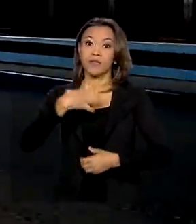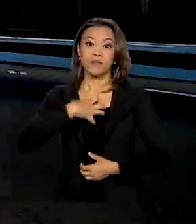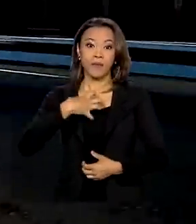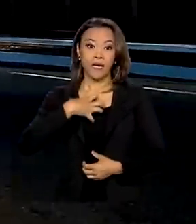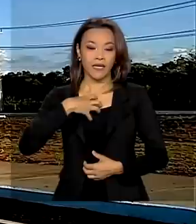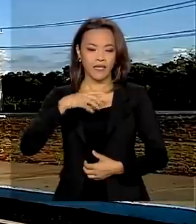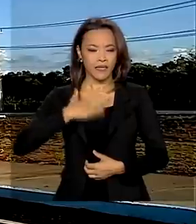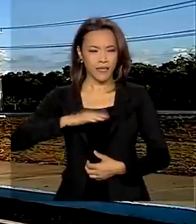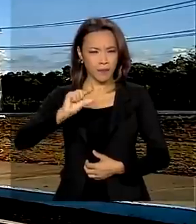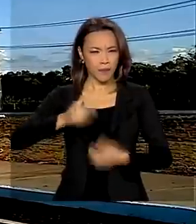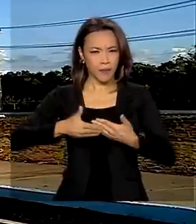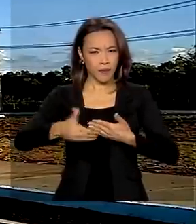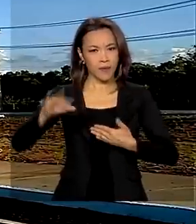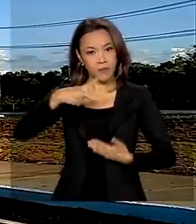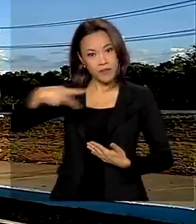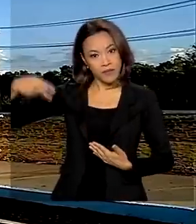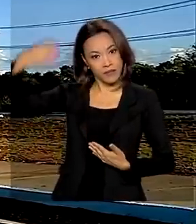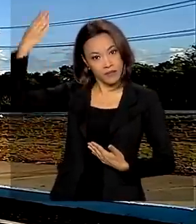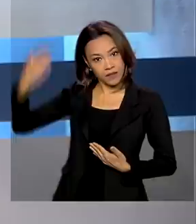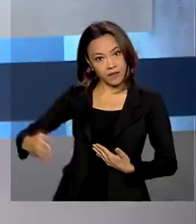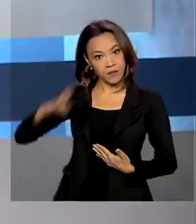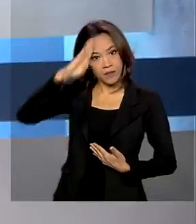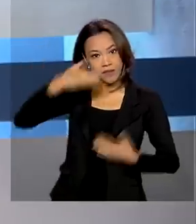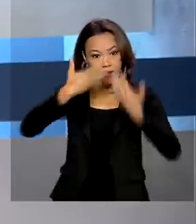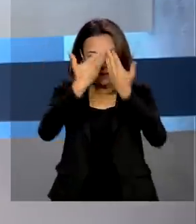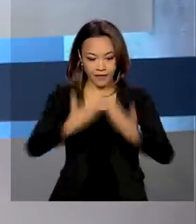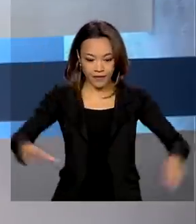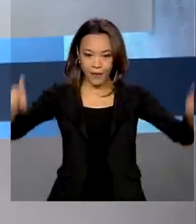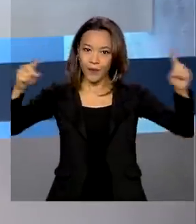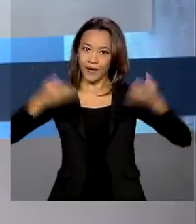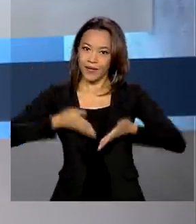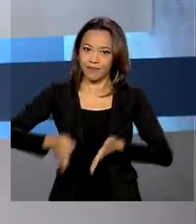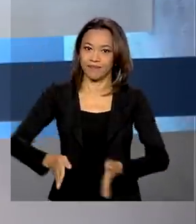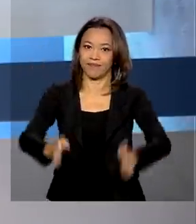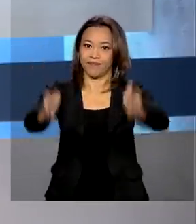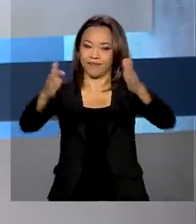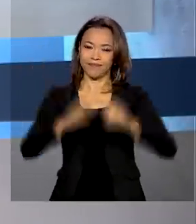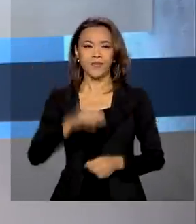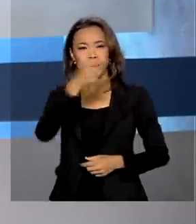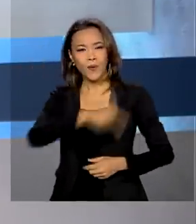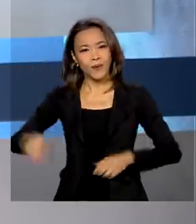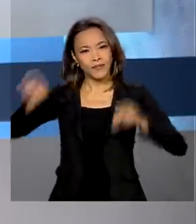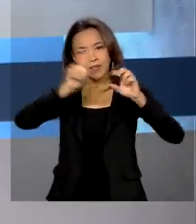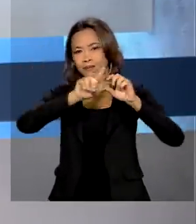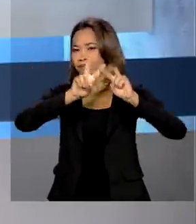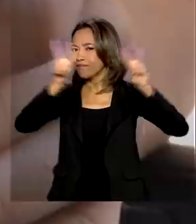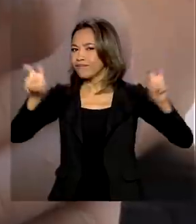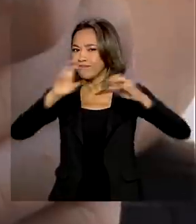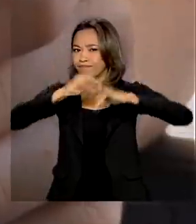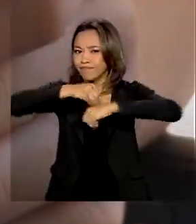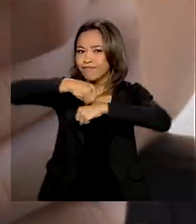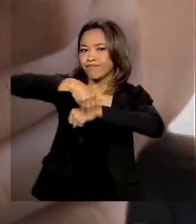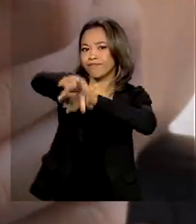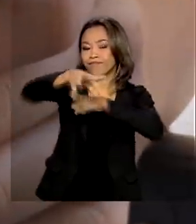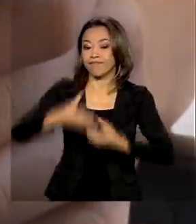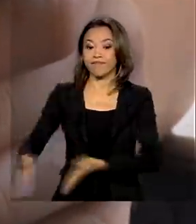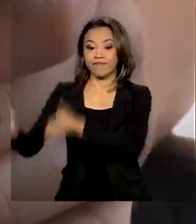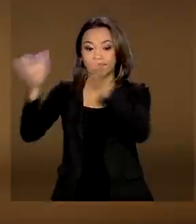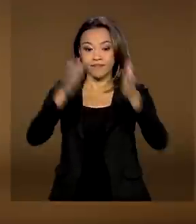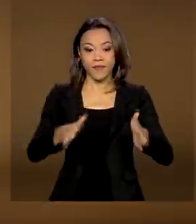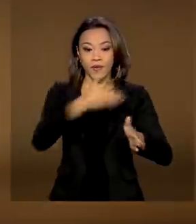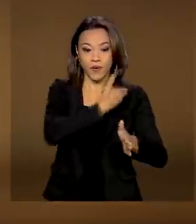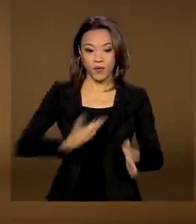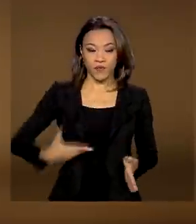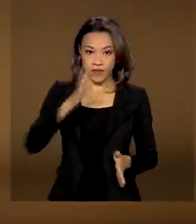inaugura obras na BR-135. Confira os outros destaques do Brasil em dia. Governo Federal lança